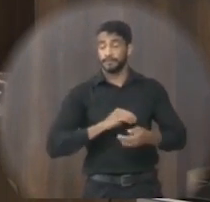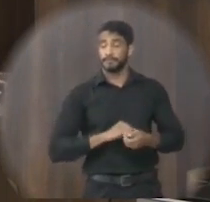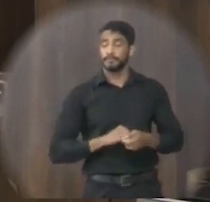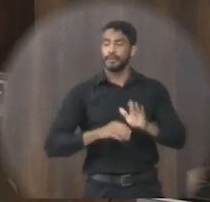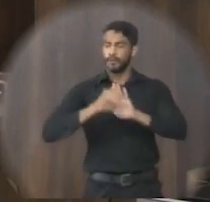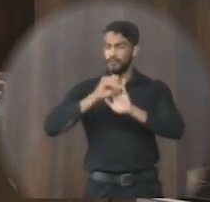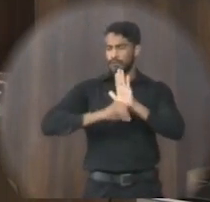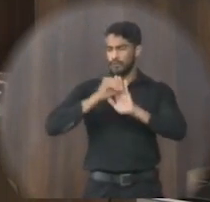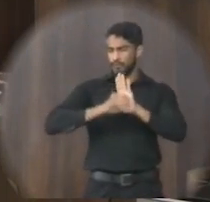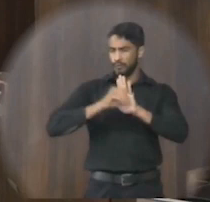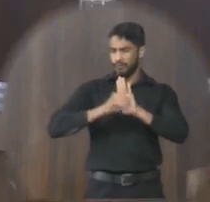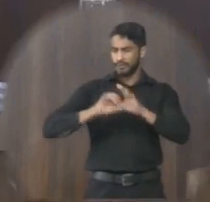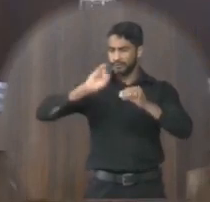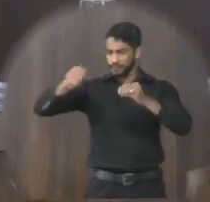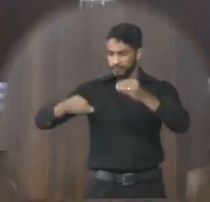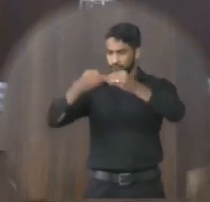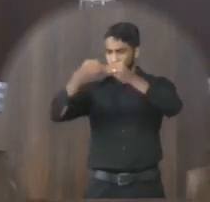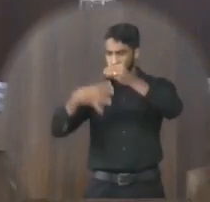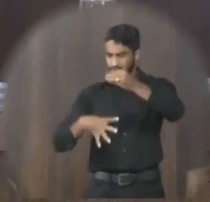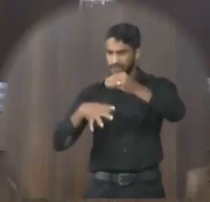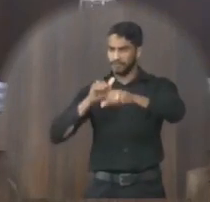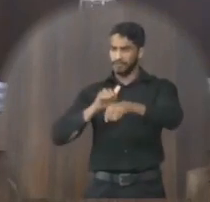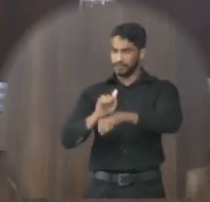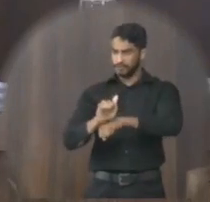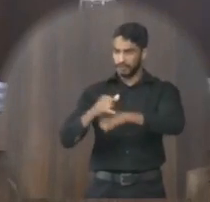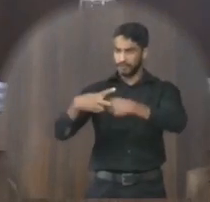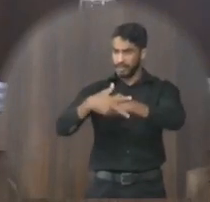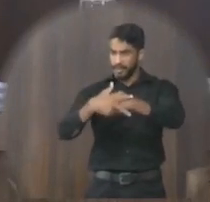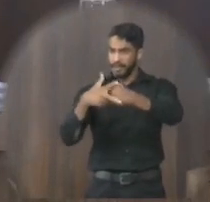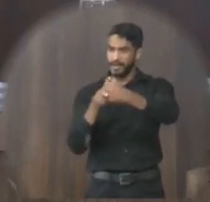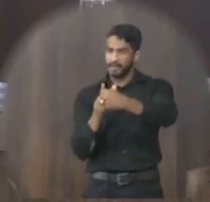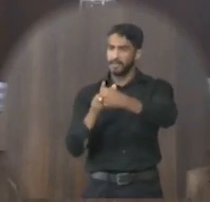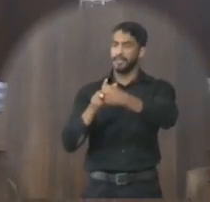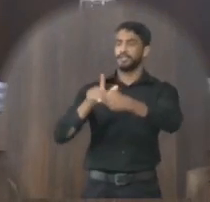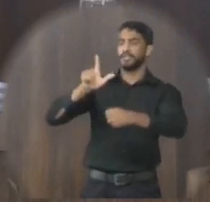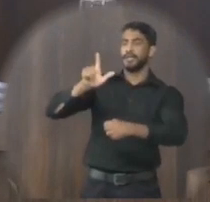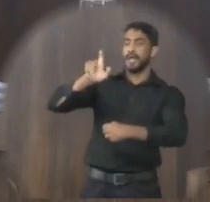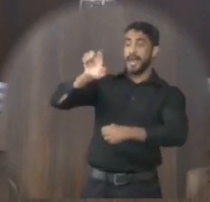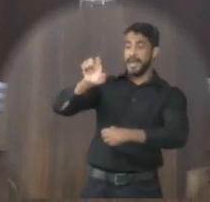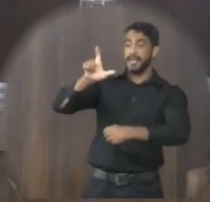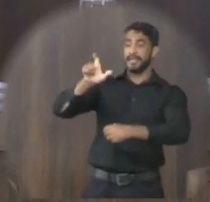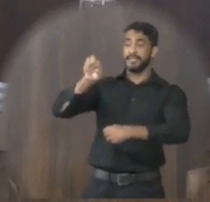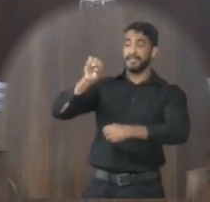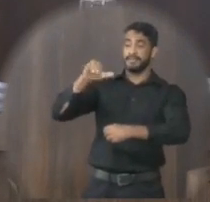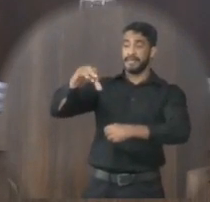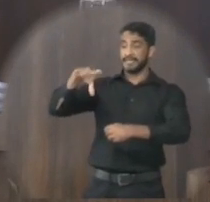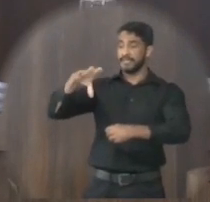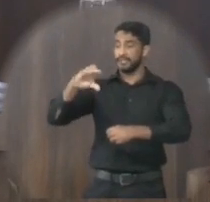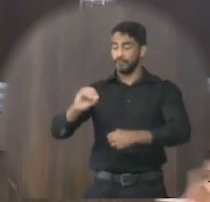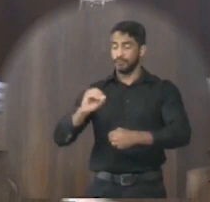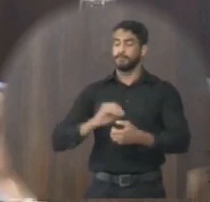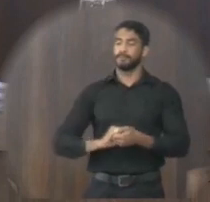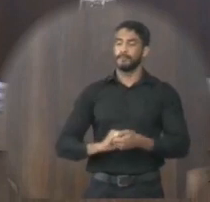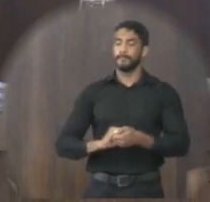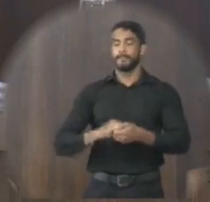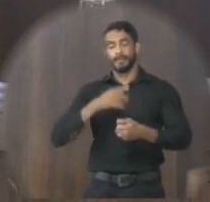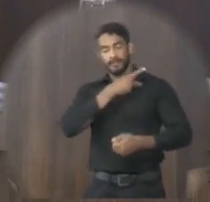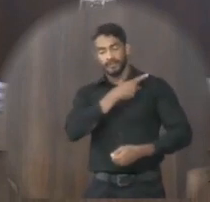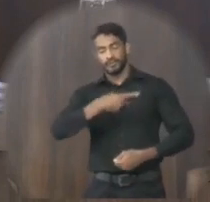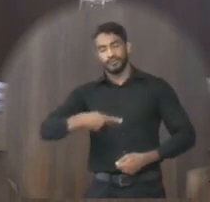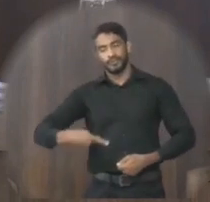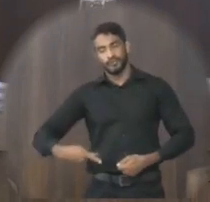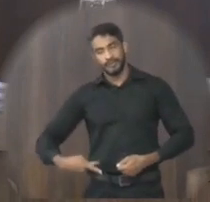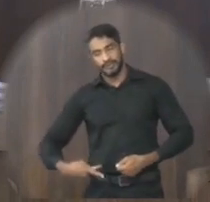Oficio Oficio Justificativo de ausência Do gabinete do vereador Elis Márcio Borges Ferreira Excelente dia senhor